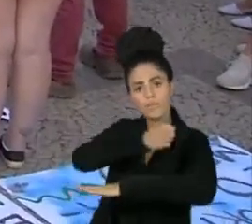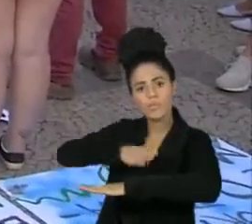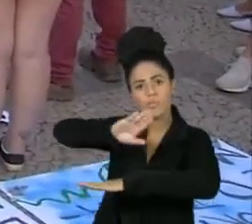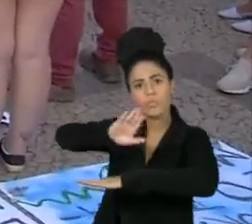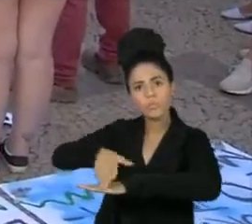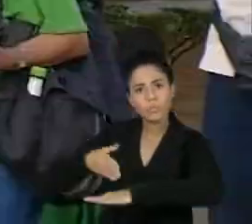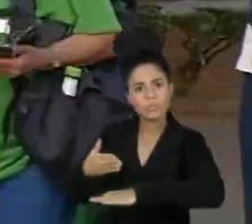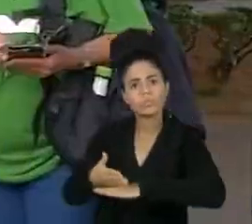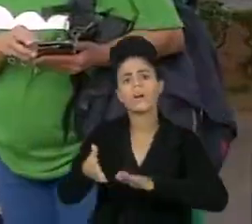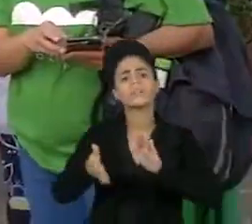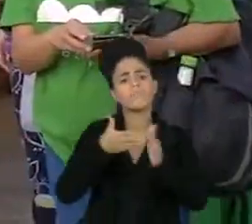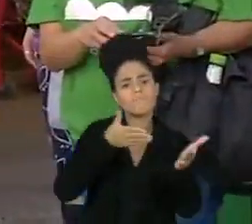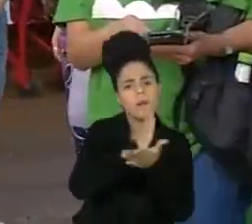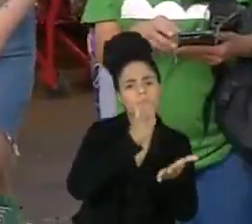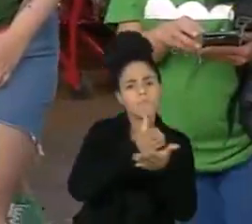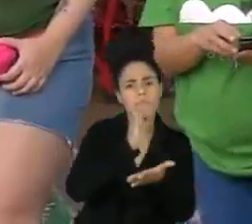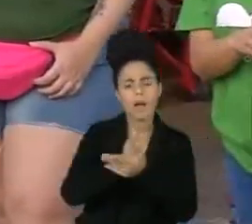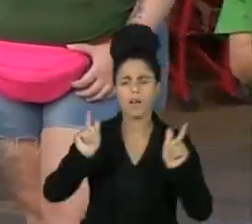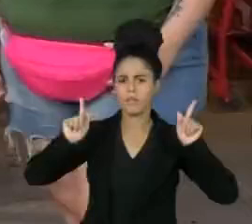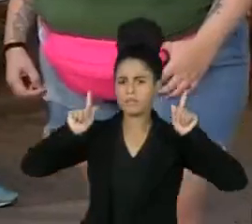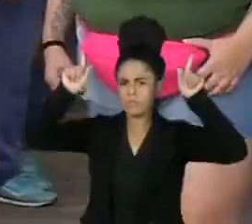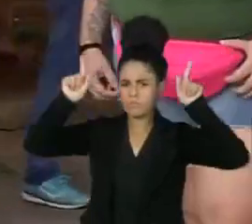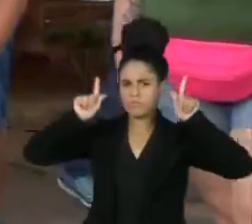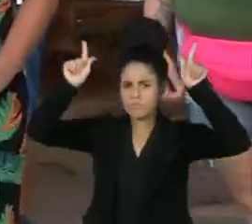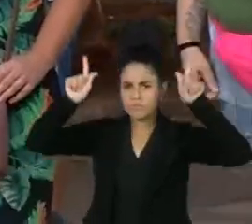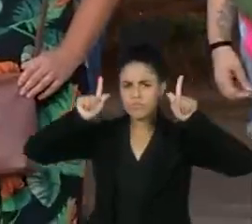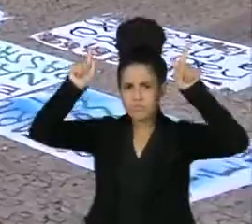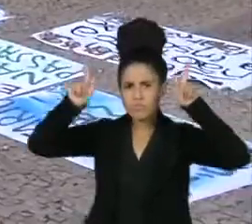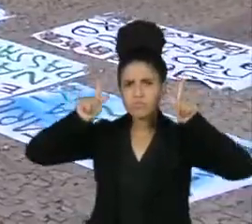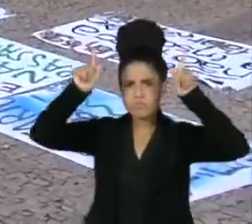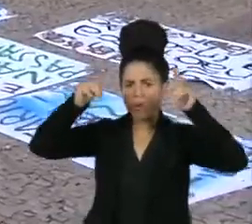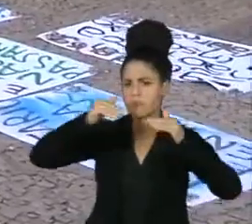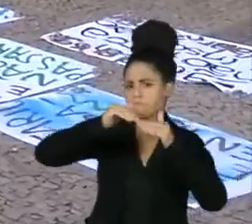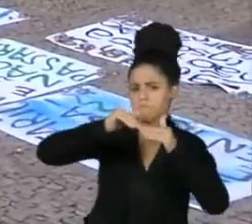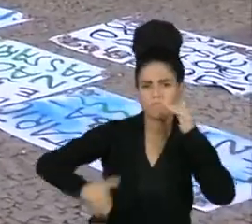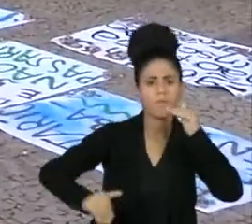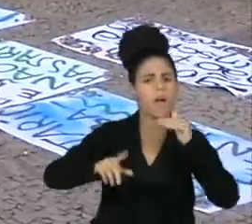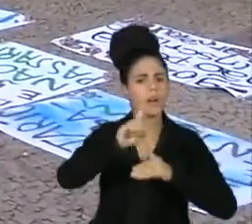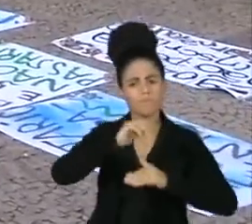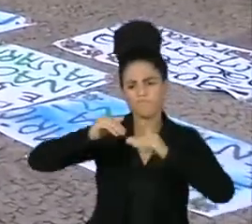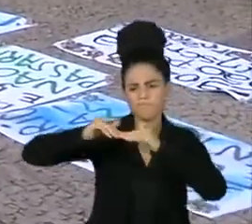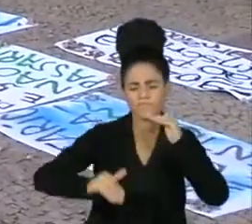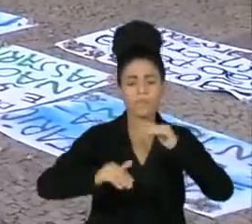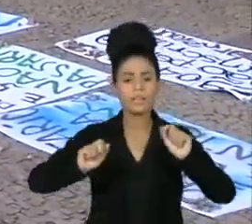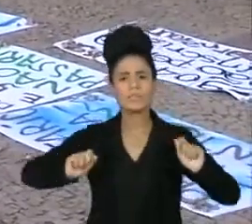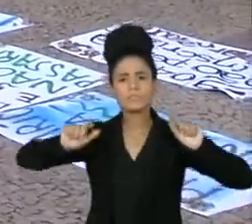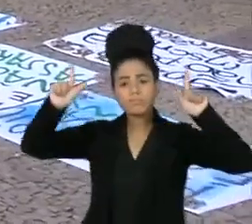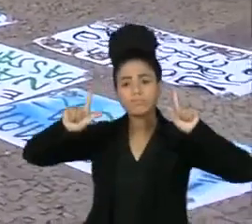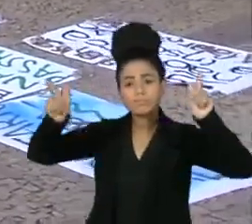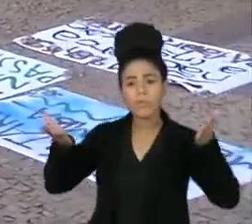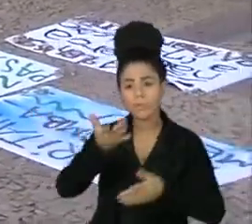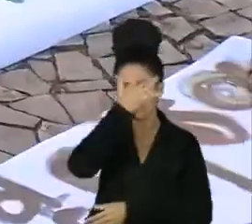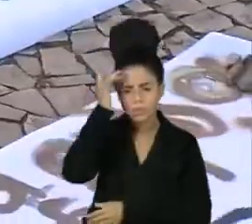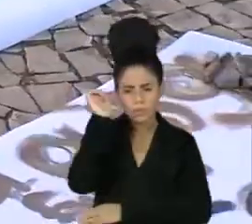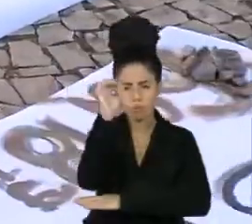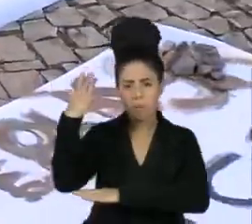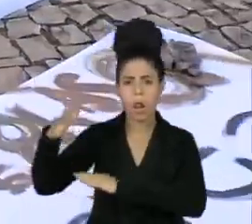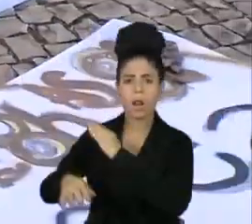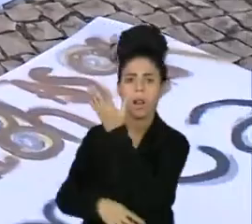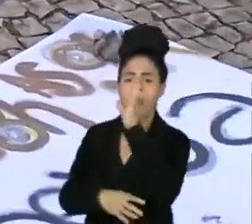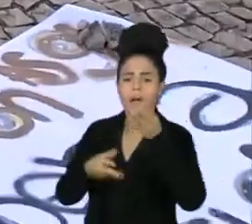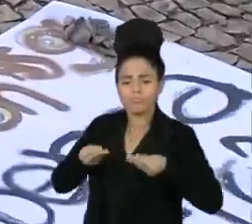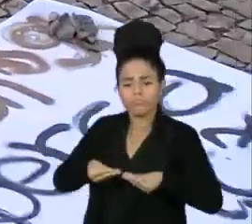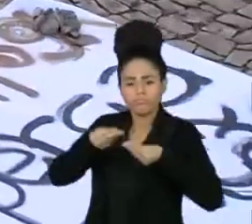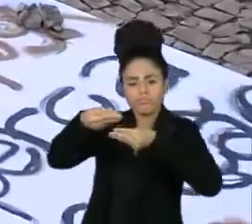é alvo de vários protestos, como o movimento Tira o Pé da Minha Serra. Hoje, ambientalistas vão entregar ao